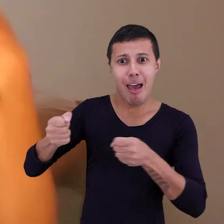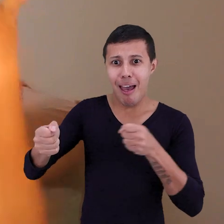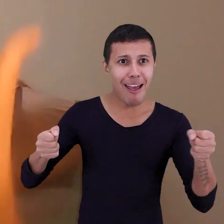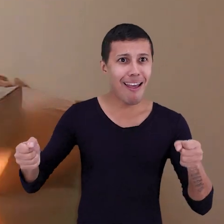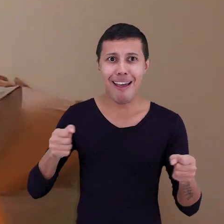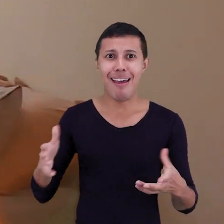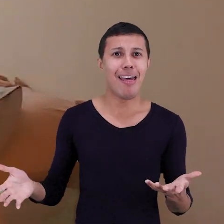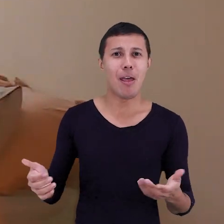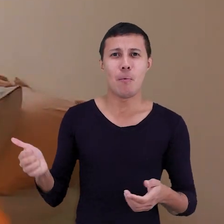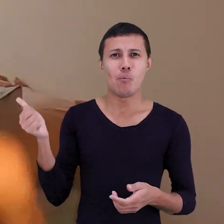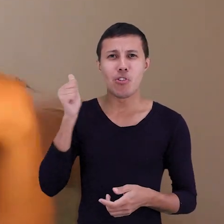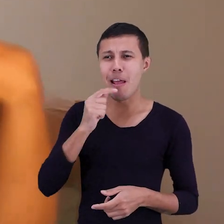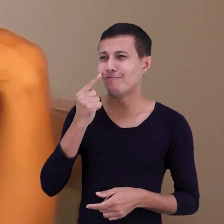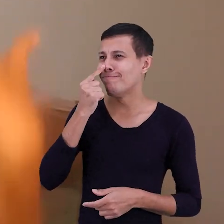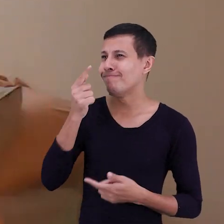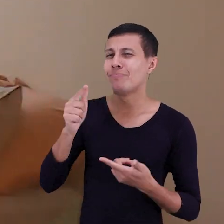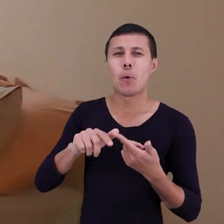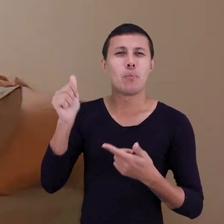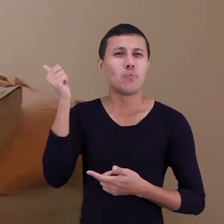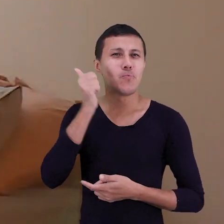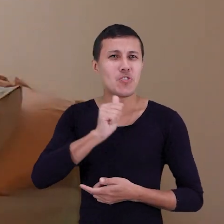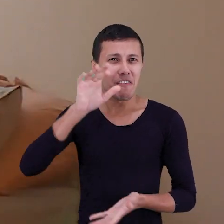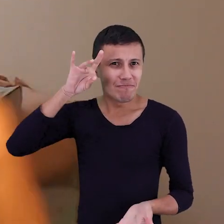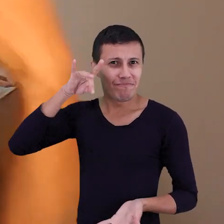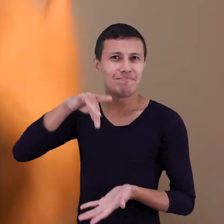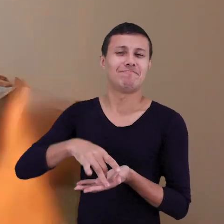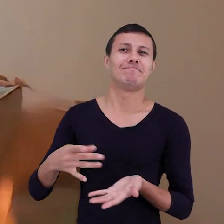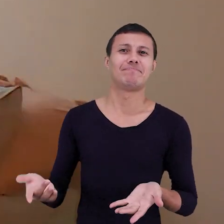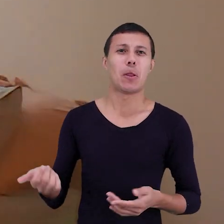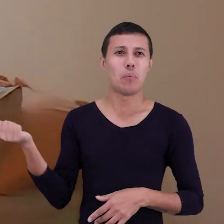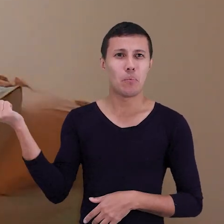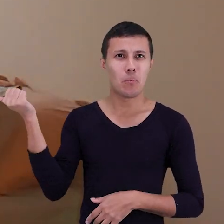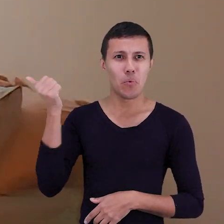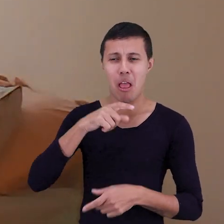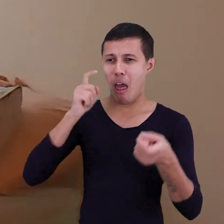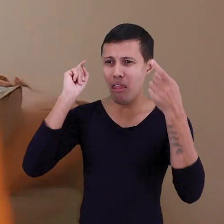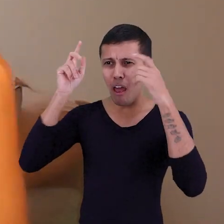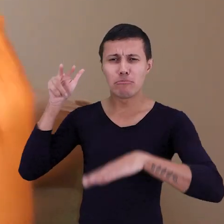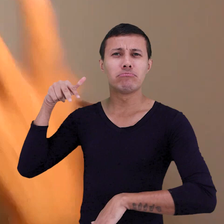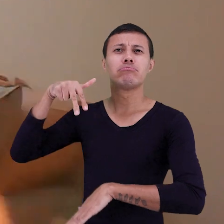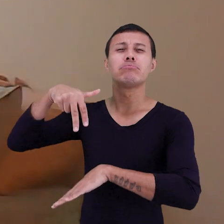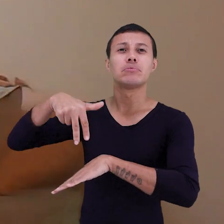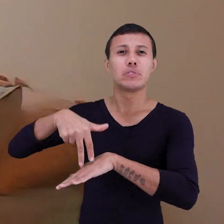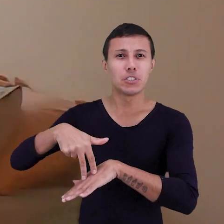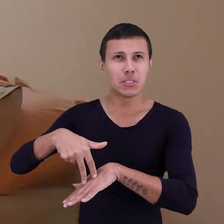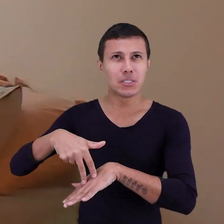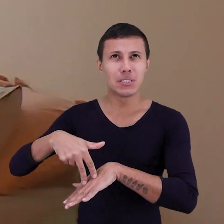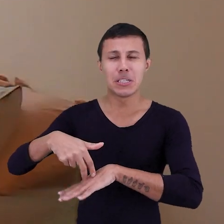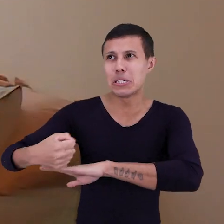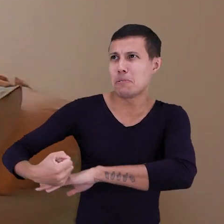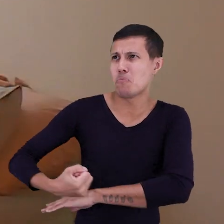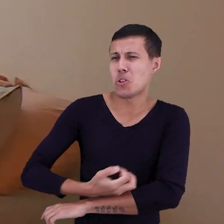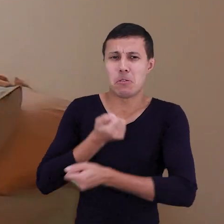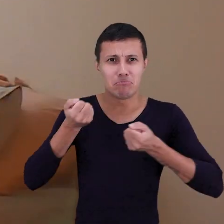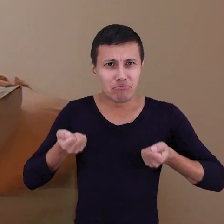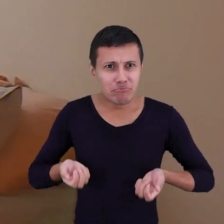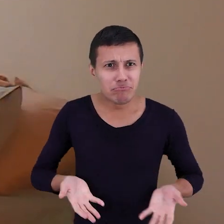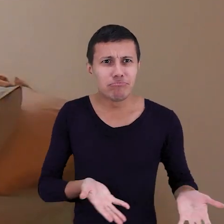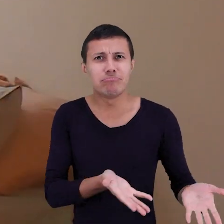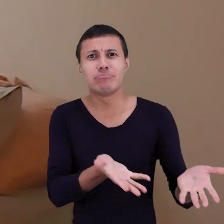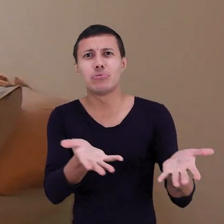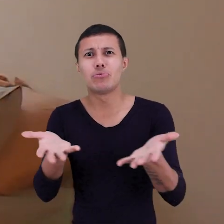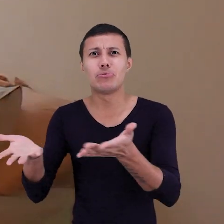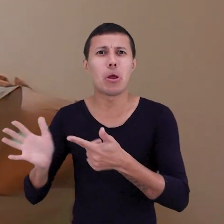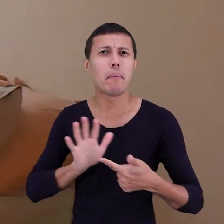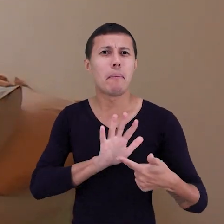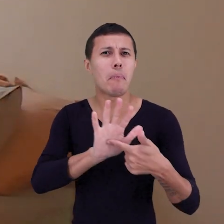Mulheres da sua essência, né? Mulheres femininas. Mulheres que entram em uma reunião e choram de emoção, né? Mulheres